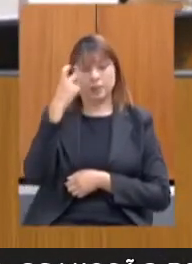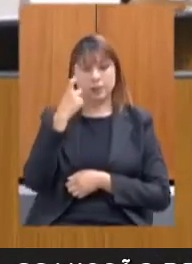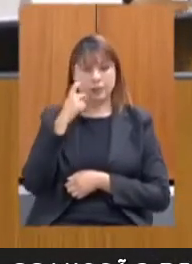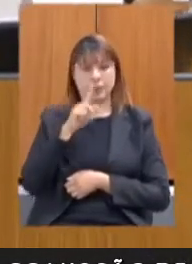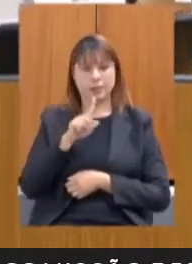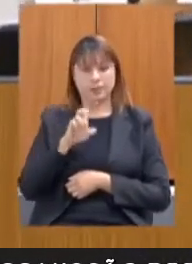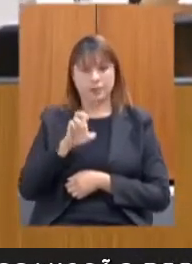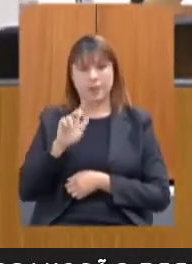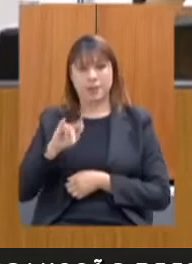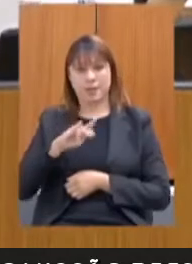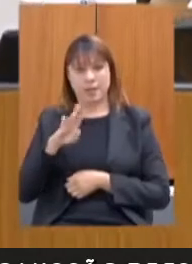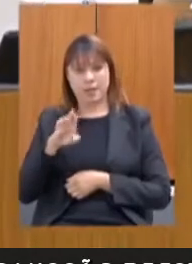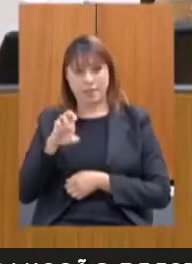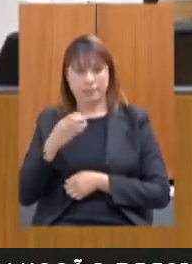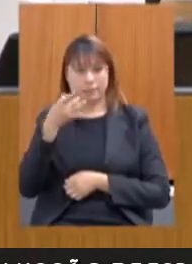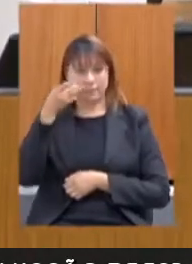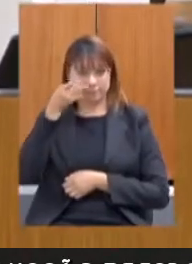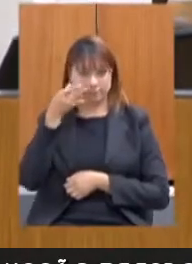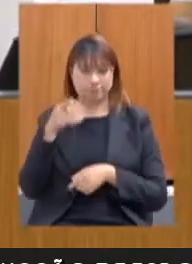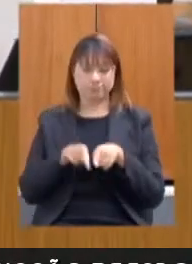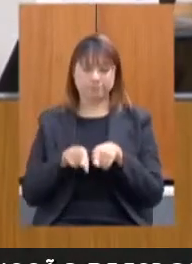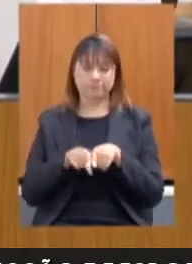está presencialmente.